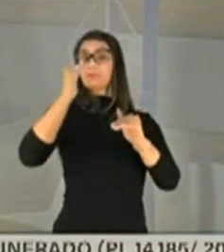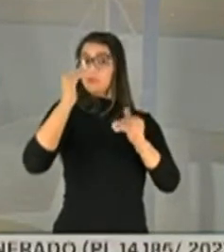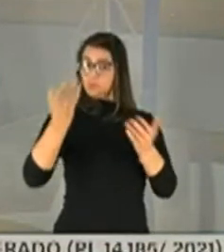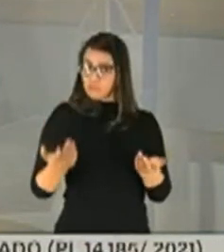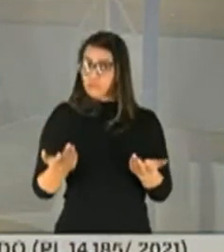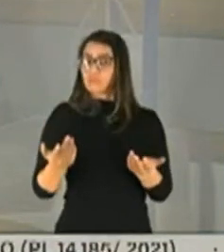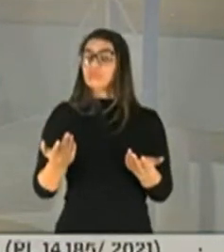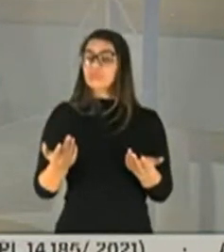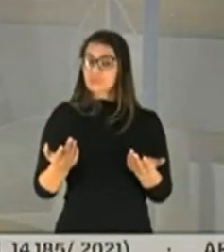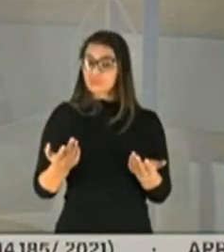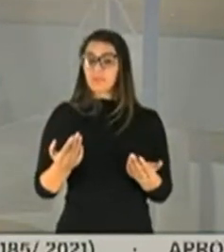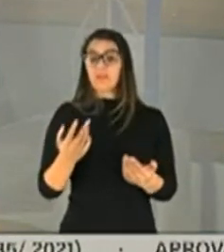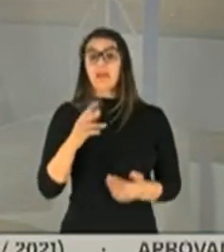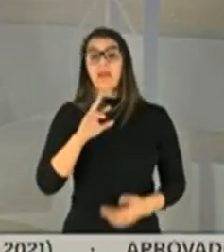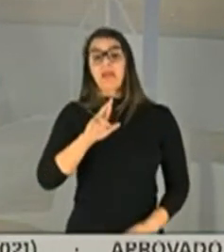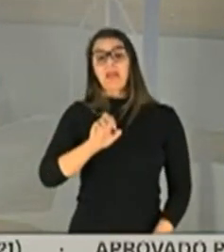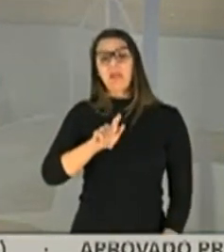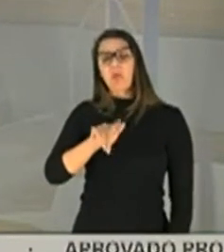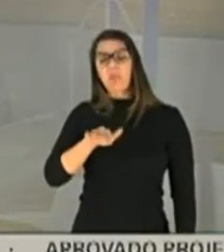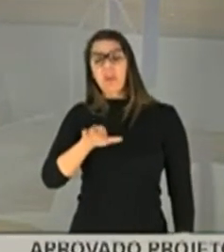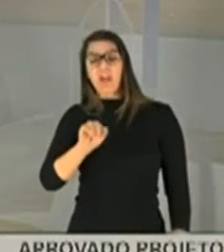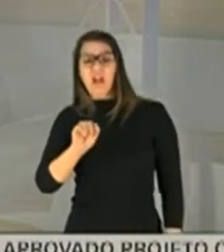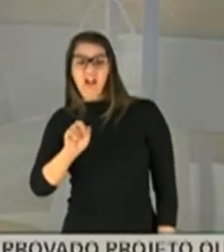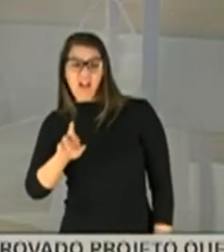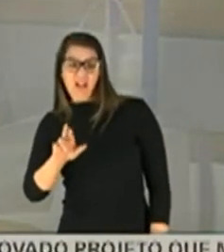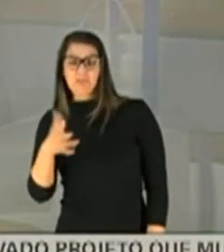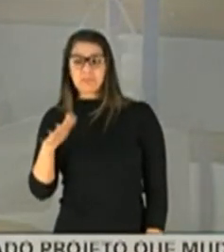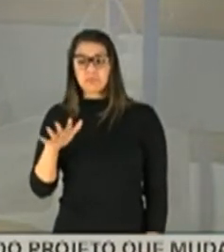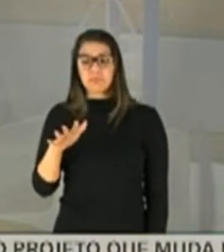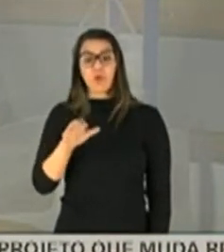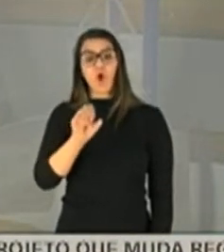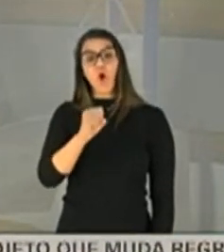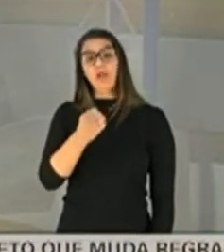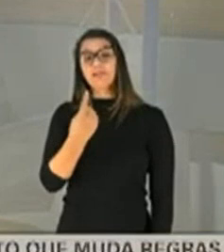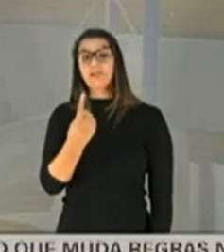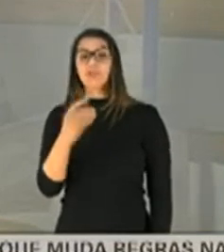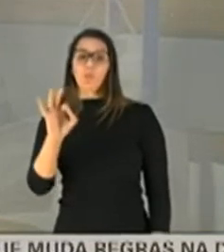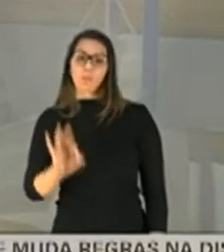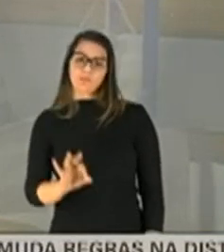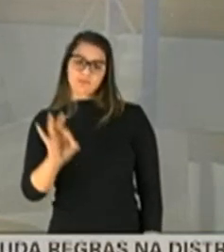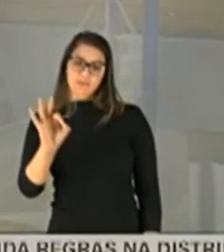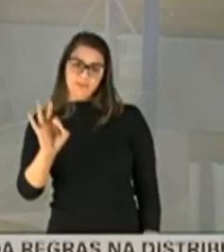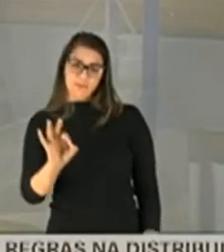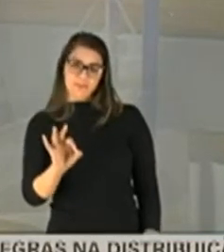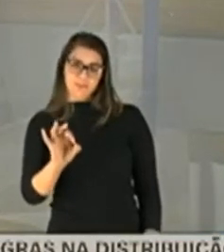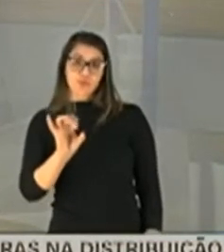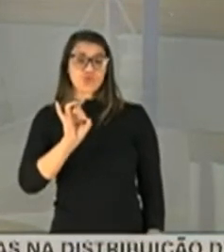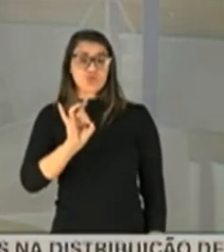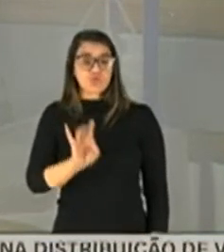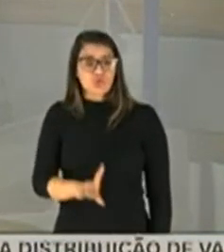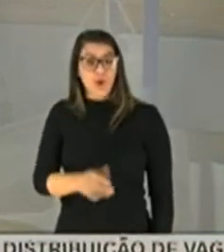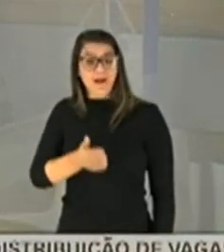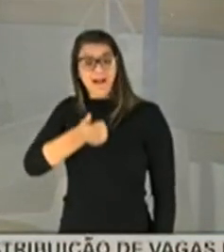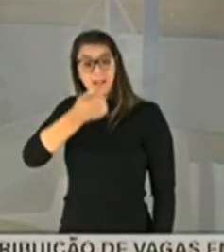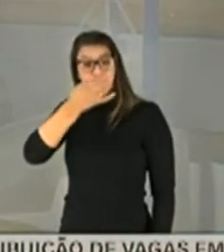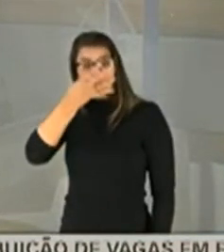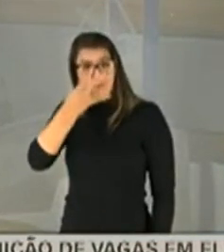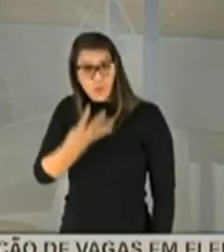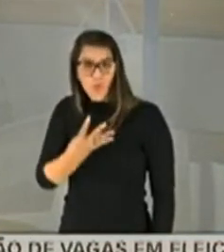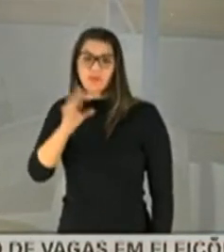pegar com regular, vai para 81% da população. Apenas 14%